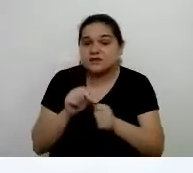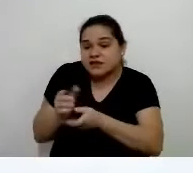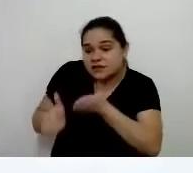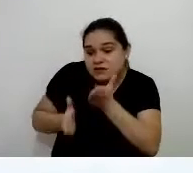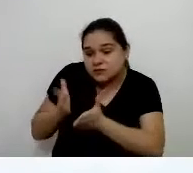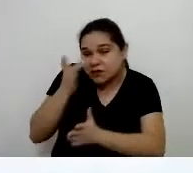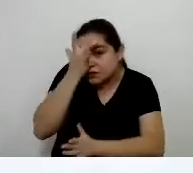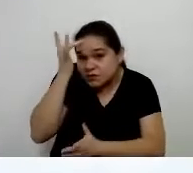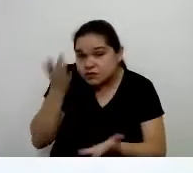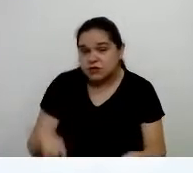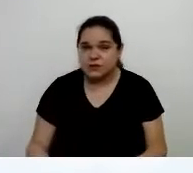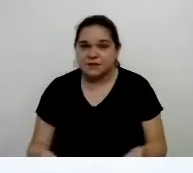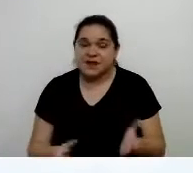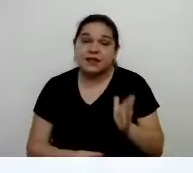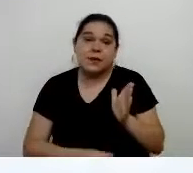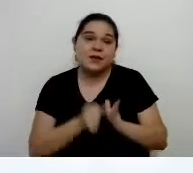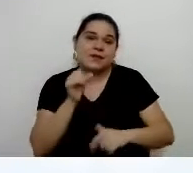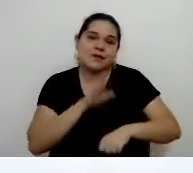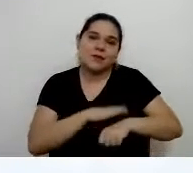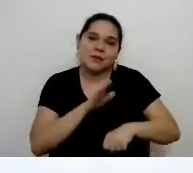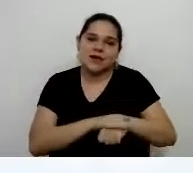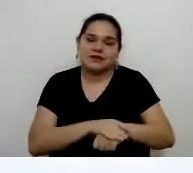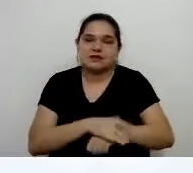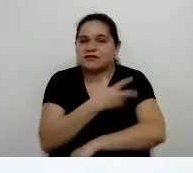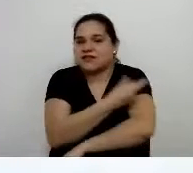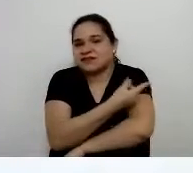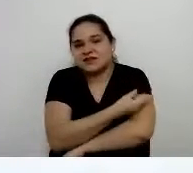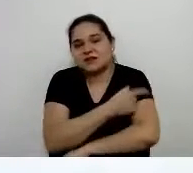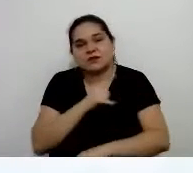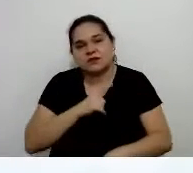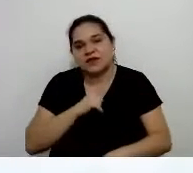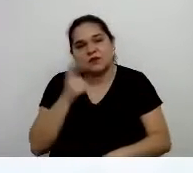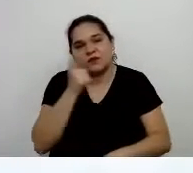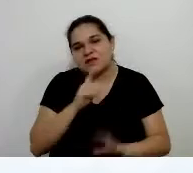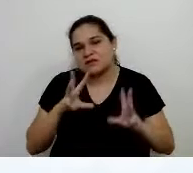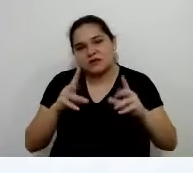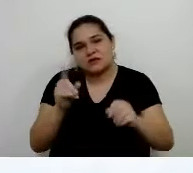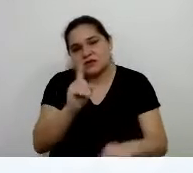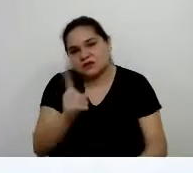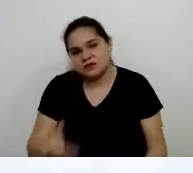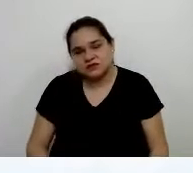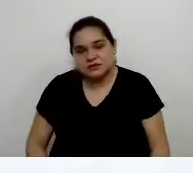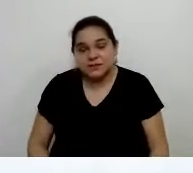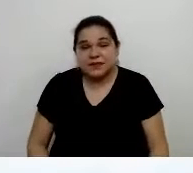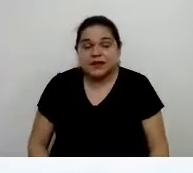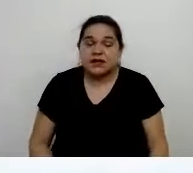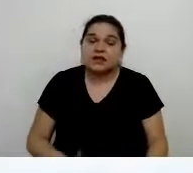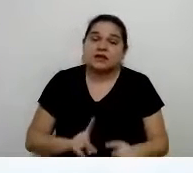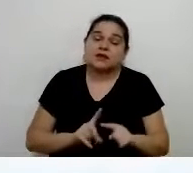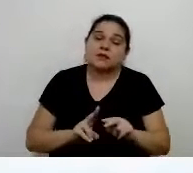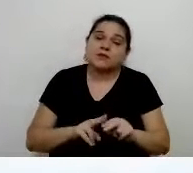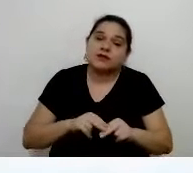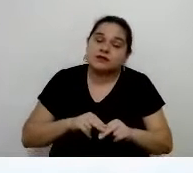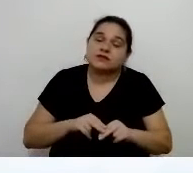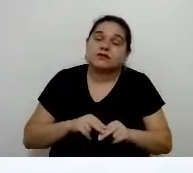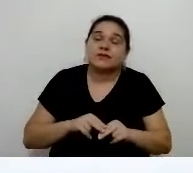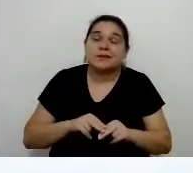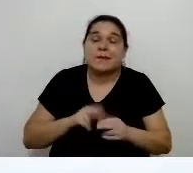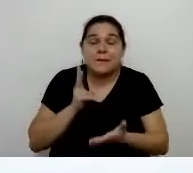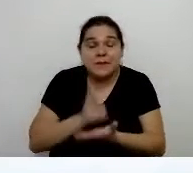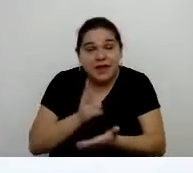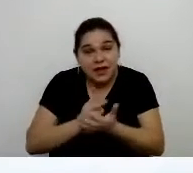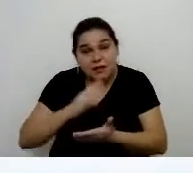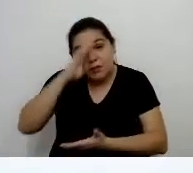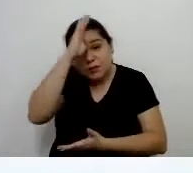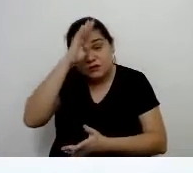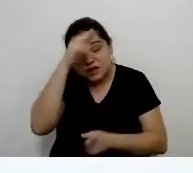pessoas. Então, no primeiro momento, não vai chegar a vacina para dele nem esse pessoal, certo? Mas, como eu disse, apesar do boicote, eles fizeram um